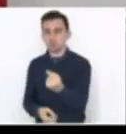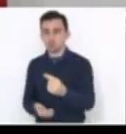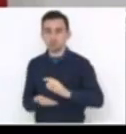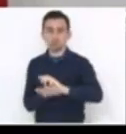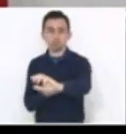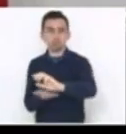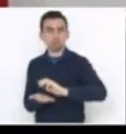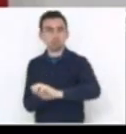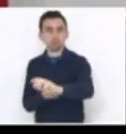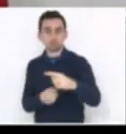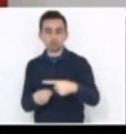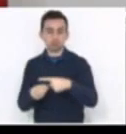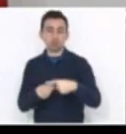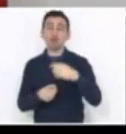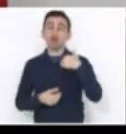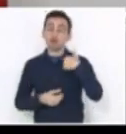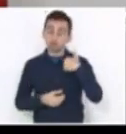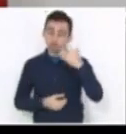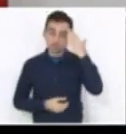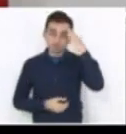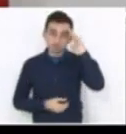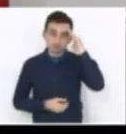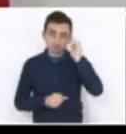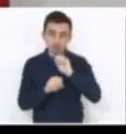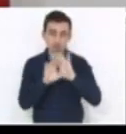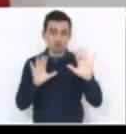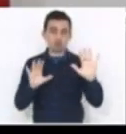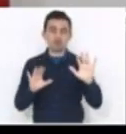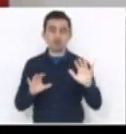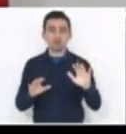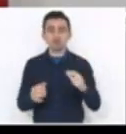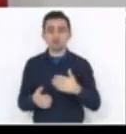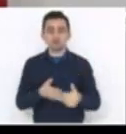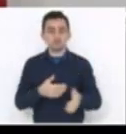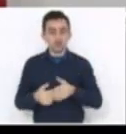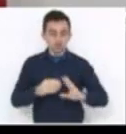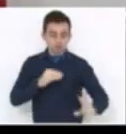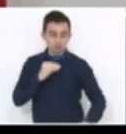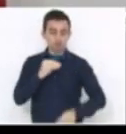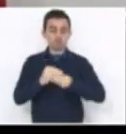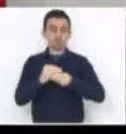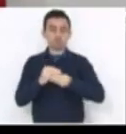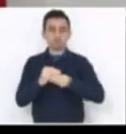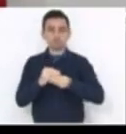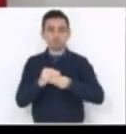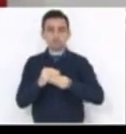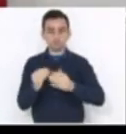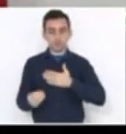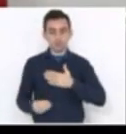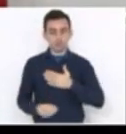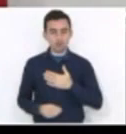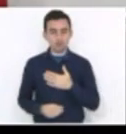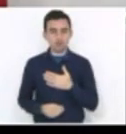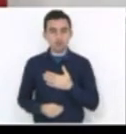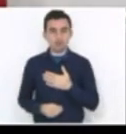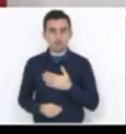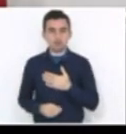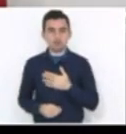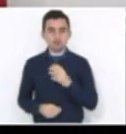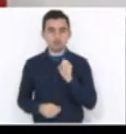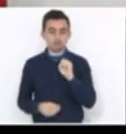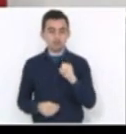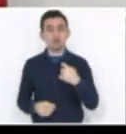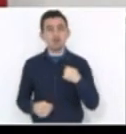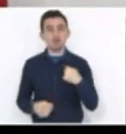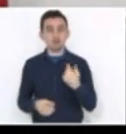municípios, porque eu entendo que não adianta eu ter uma emenda parlamentar individual se eu voto